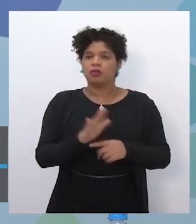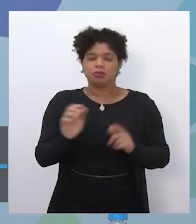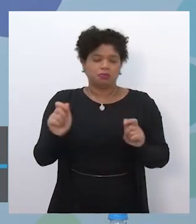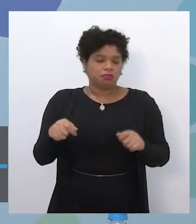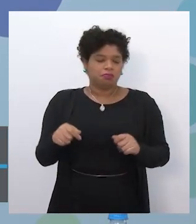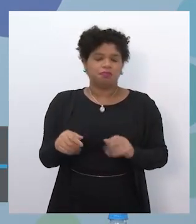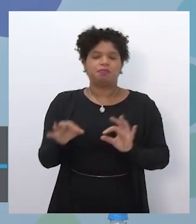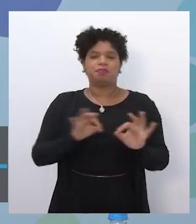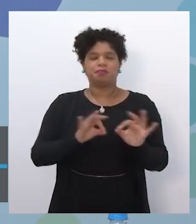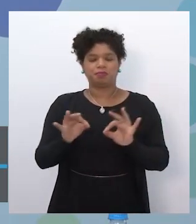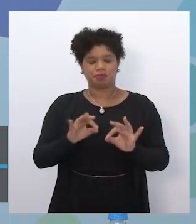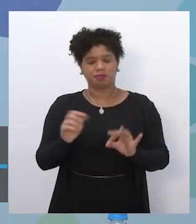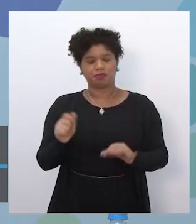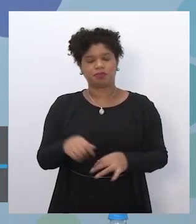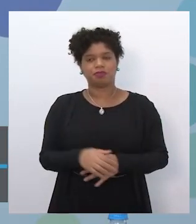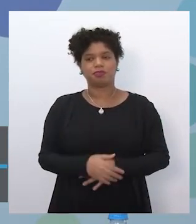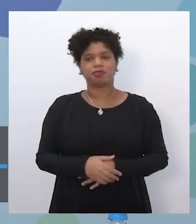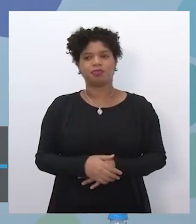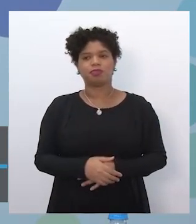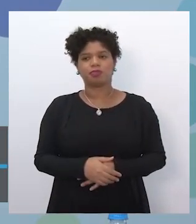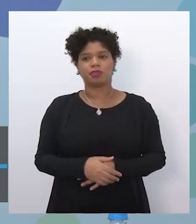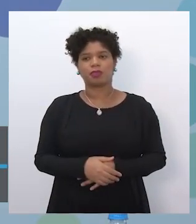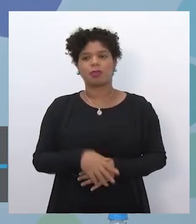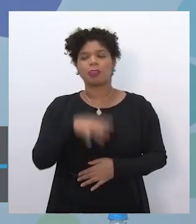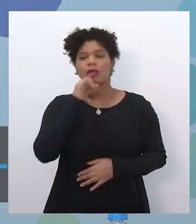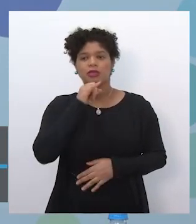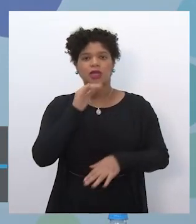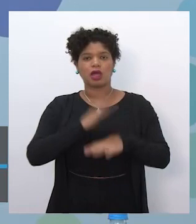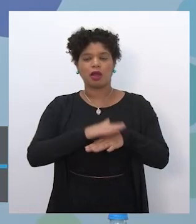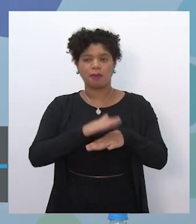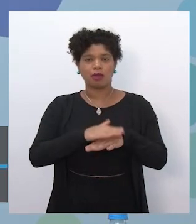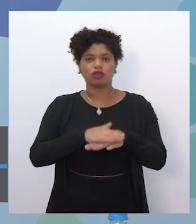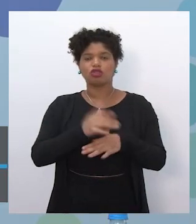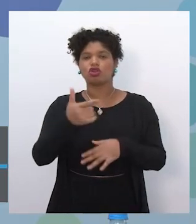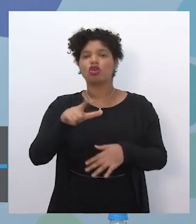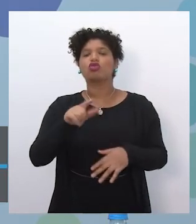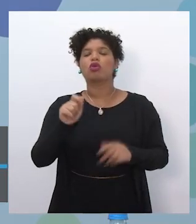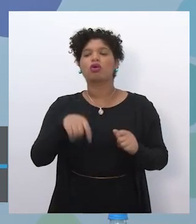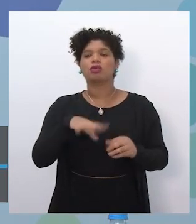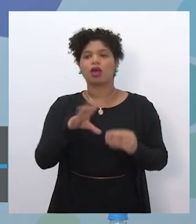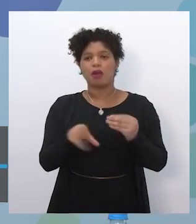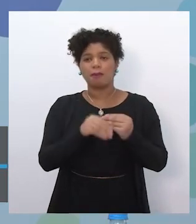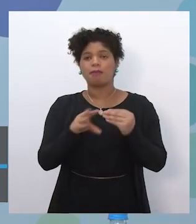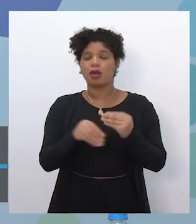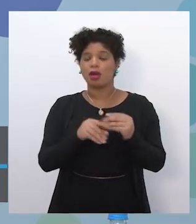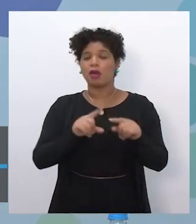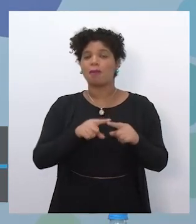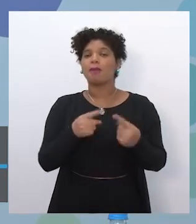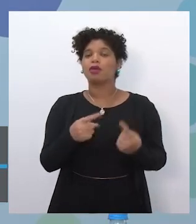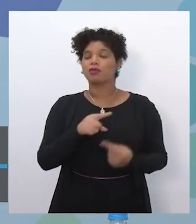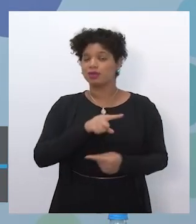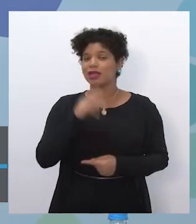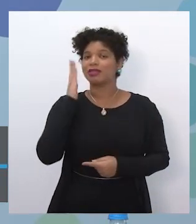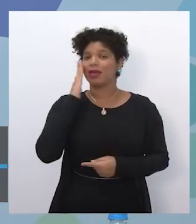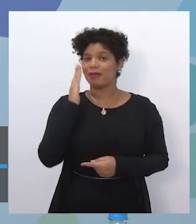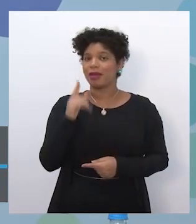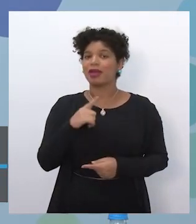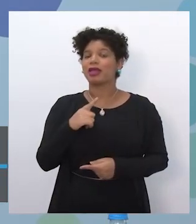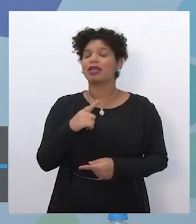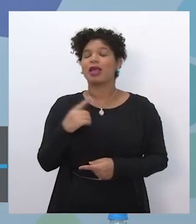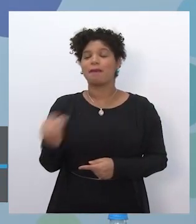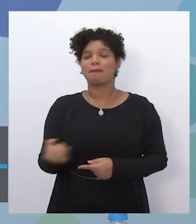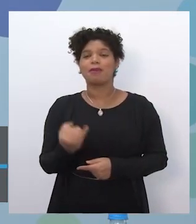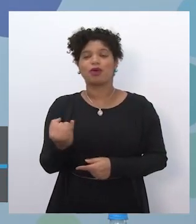normalizado de um jeito mais claro, inclusive com o manual de quais itens podem ser adquiridos. A gente sabe que isso vai gerar entregáveis super